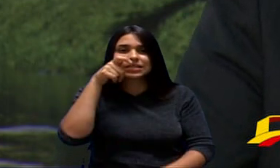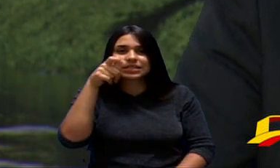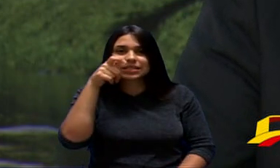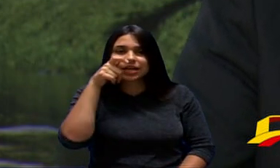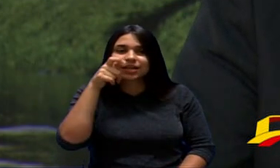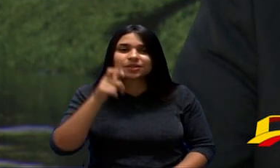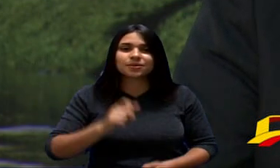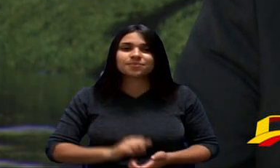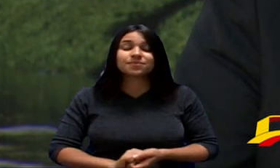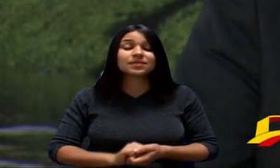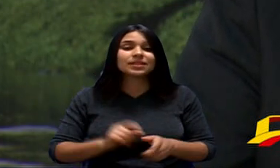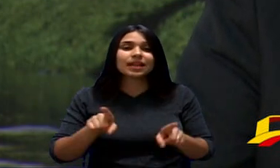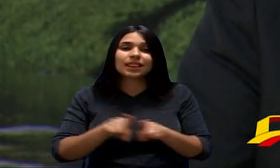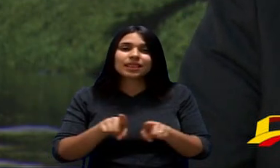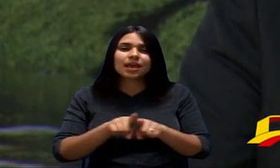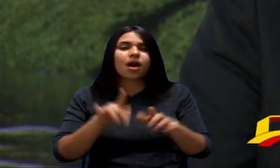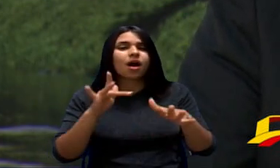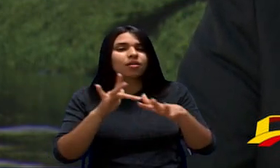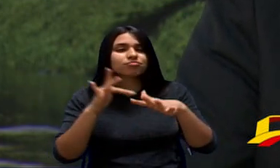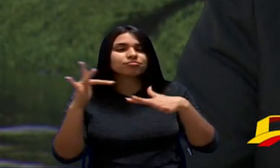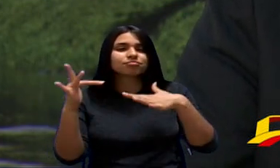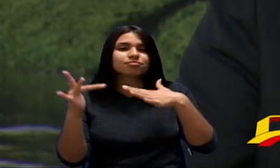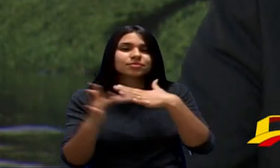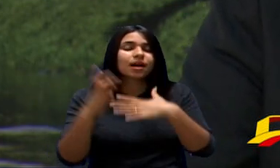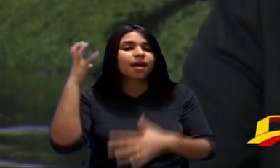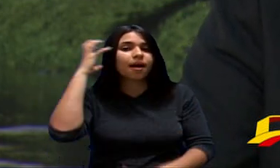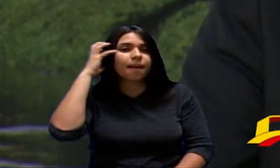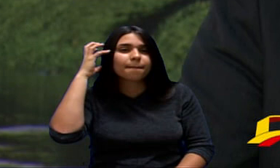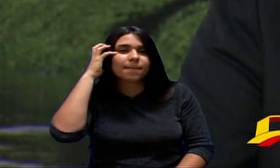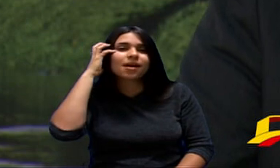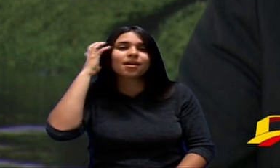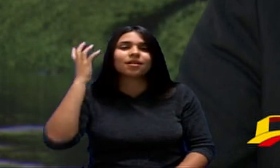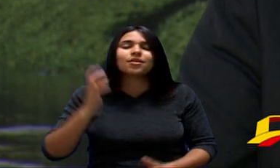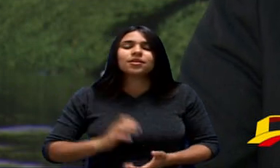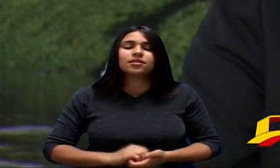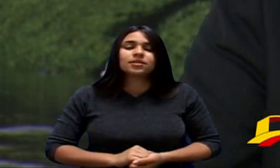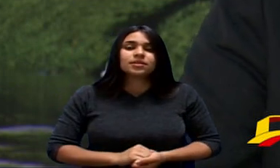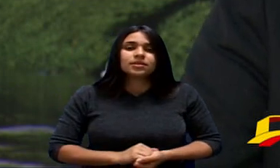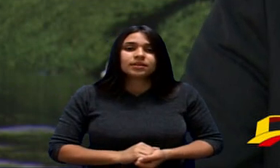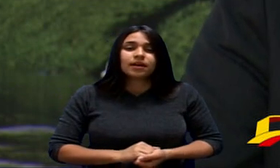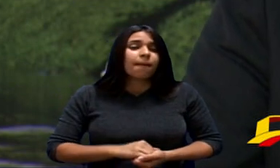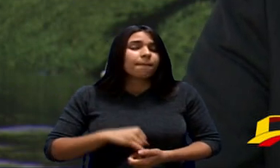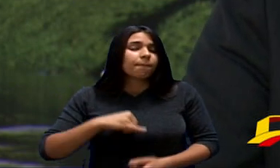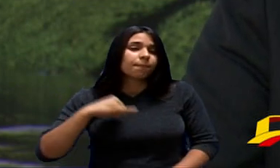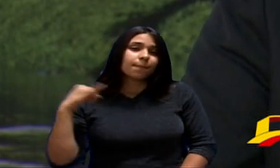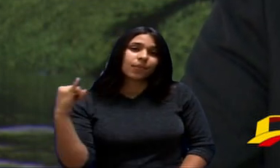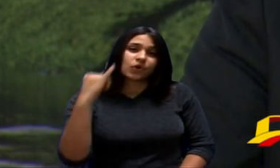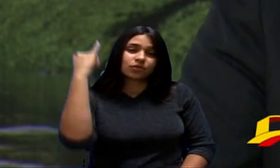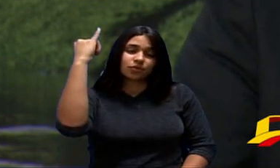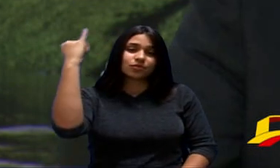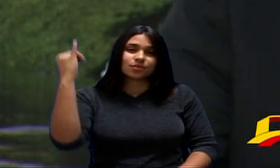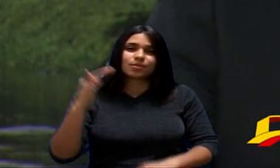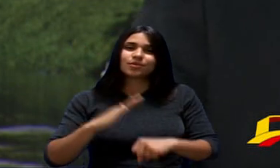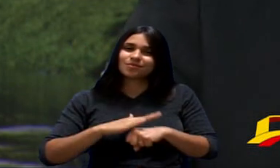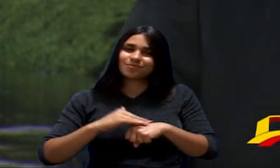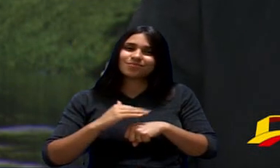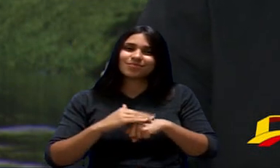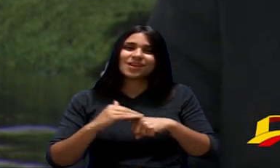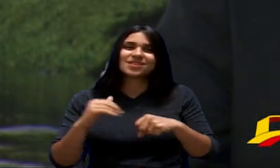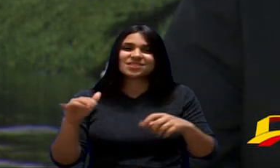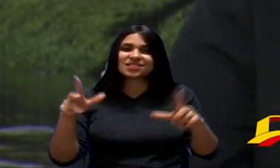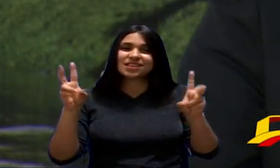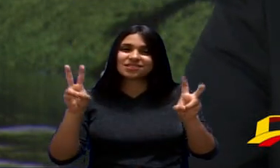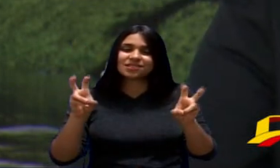Assistindo Nos Canais Da Câmara Na Rádio Câmara Nas Redes Sociais Então Isso É Muito Importante Esse debate Como Todos Outros Aqui São